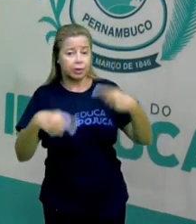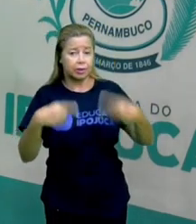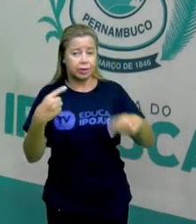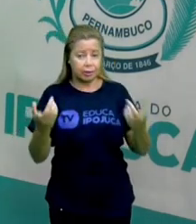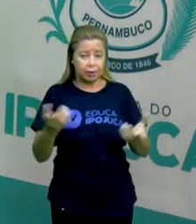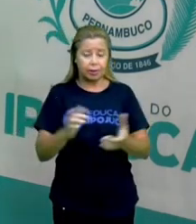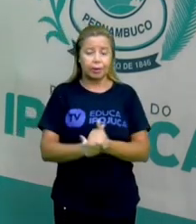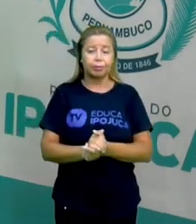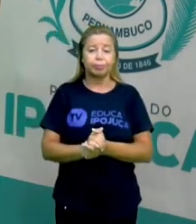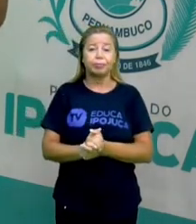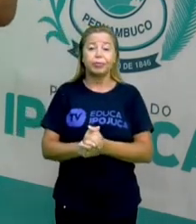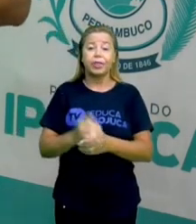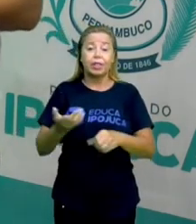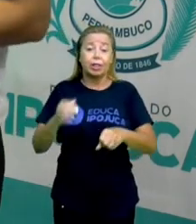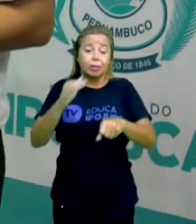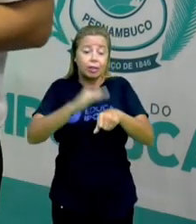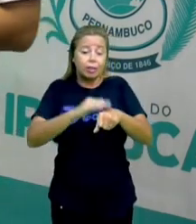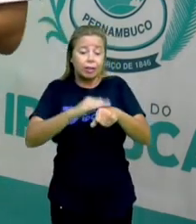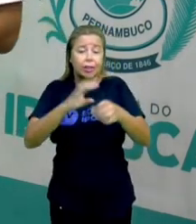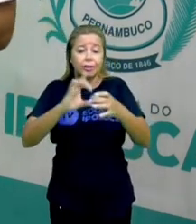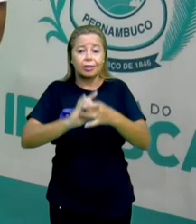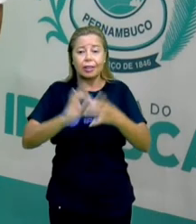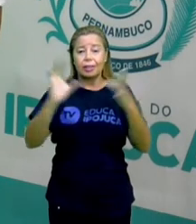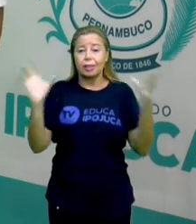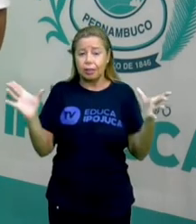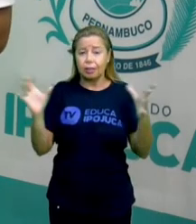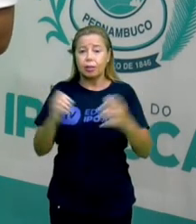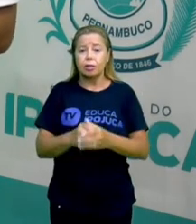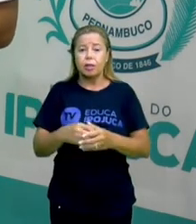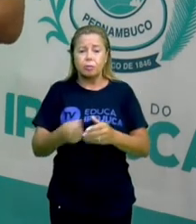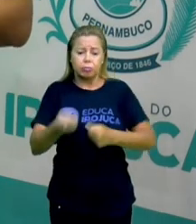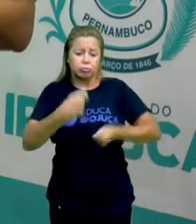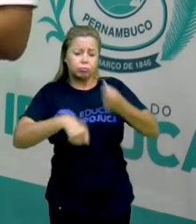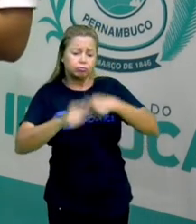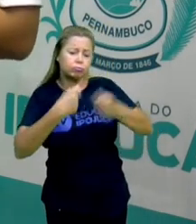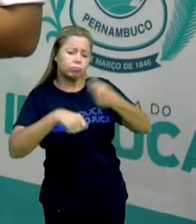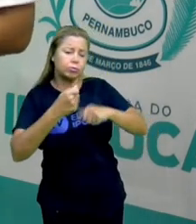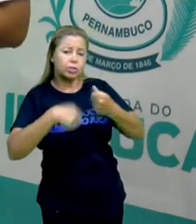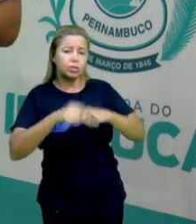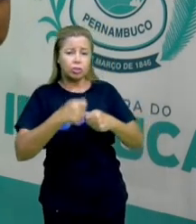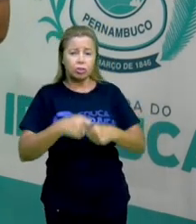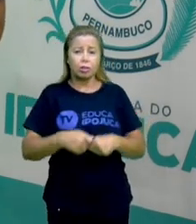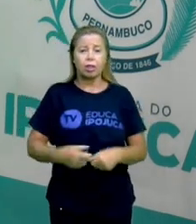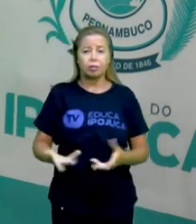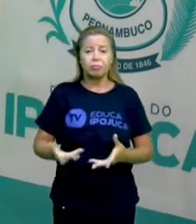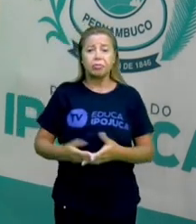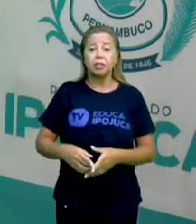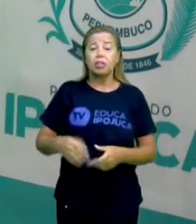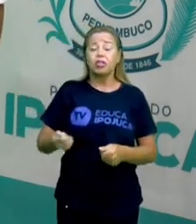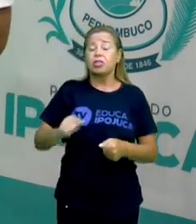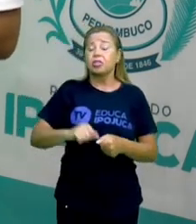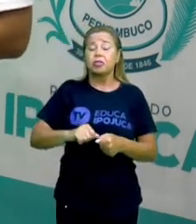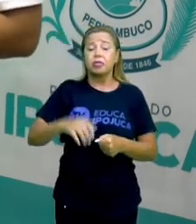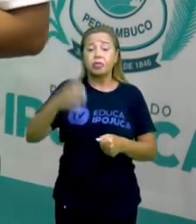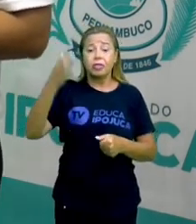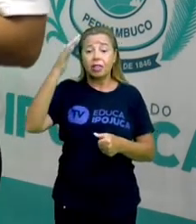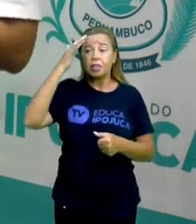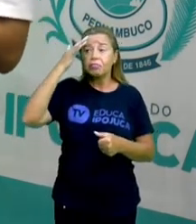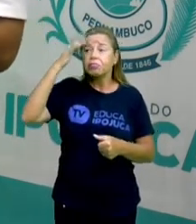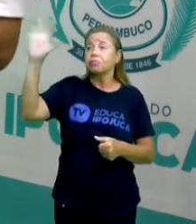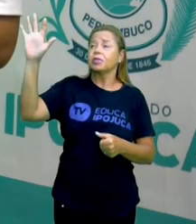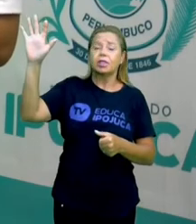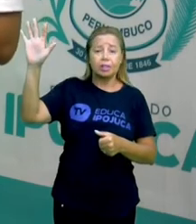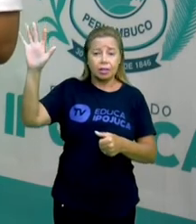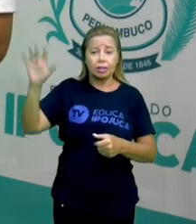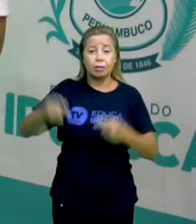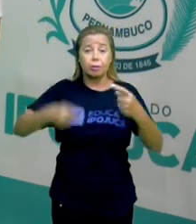emancipado o poder de se autogerir, ou seja, tomar as decisões políticas e